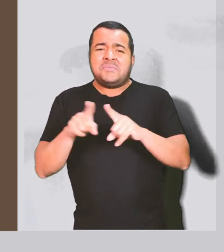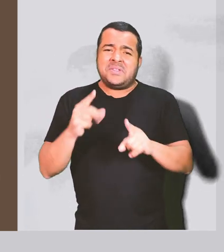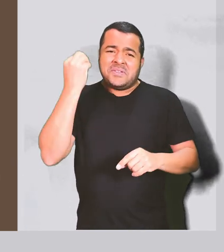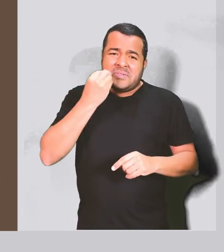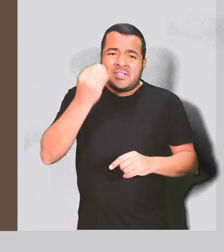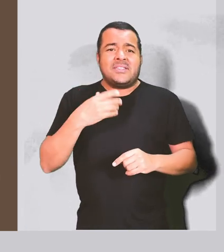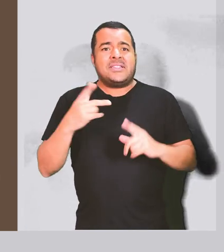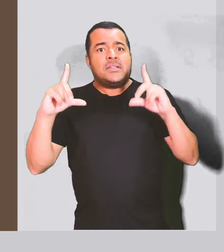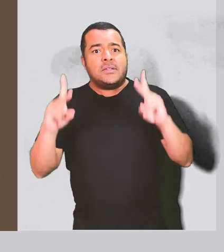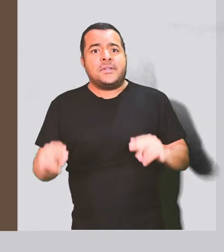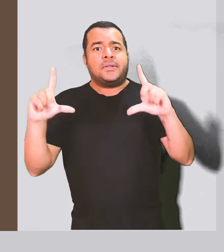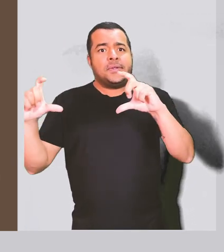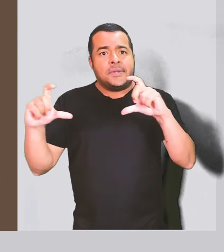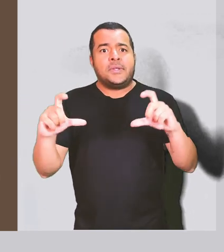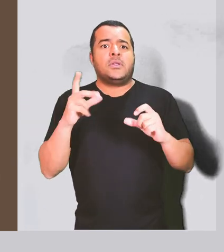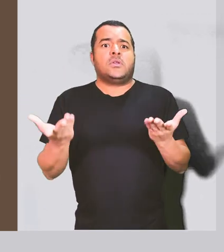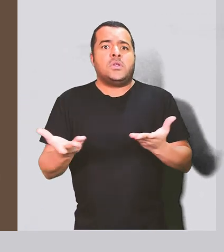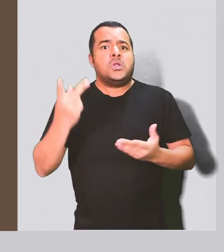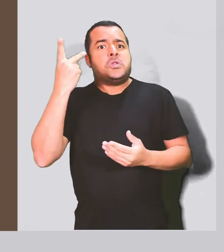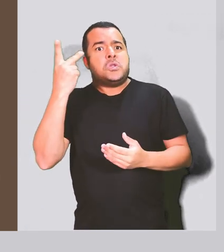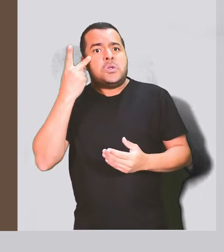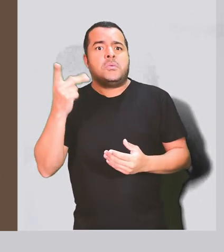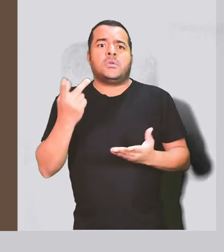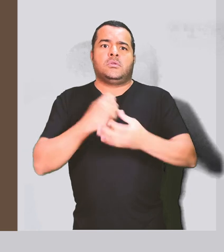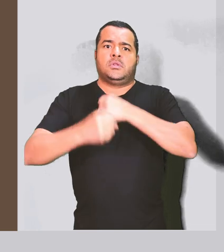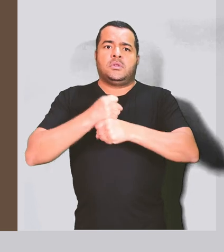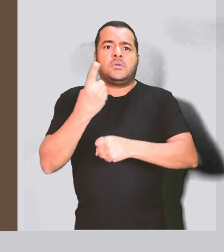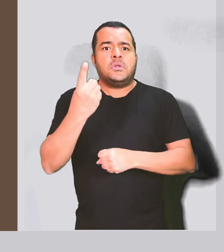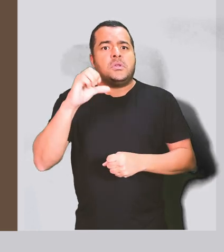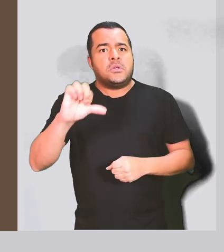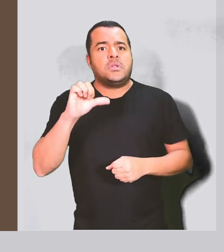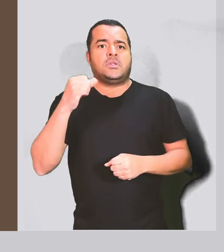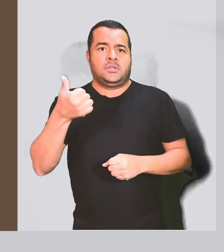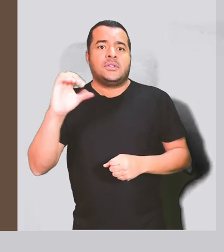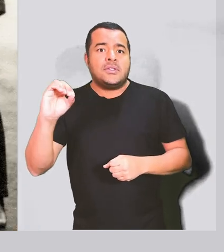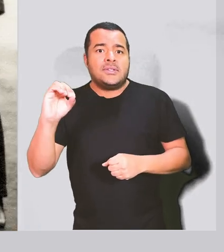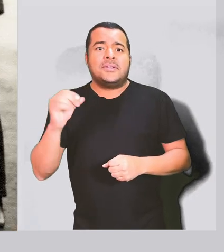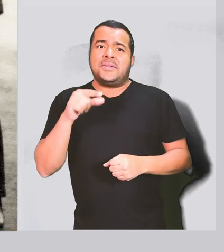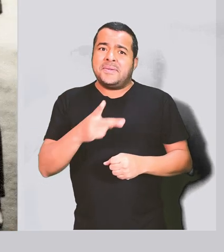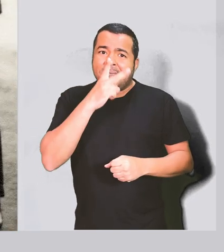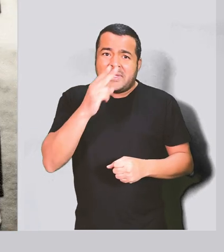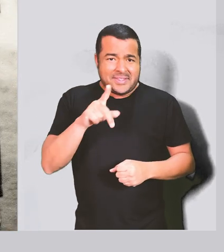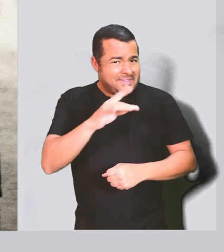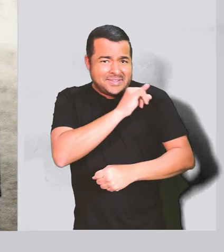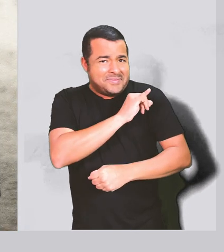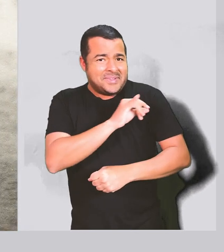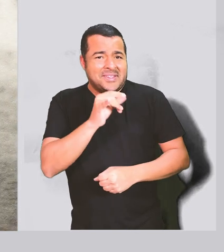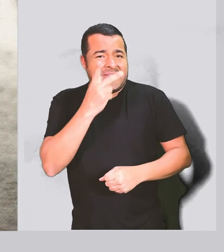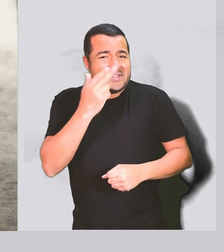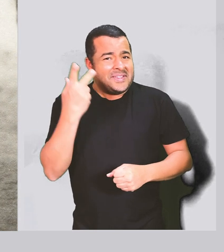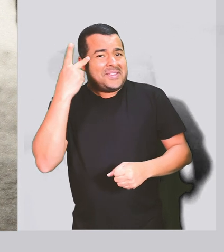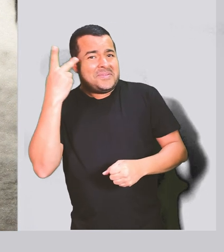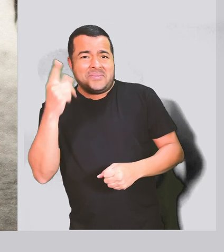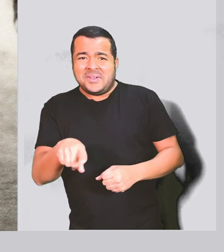experiência. Como nessa fotografia de Vicenza Pastore, em São Paulo, por volta de 1910. Nem parece São Paulo,